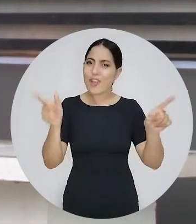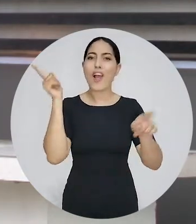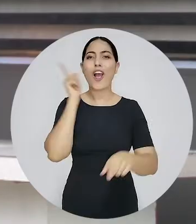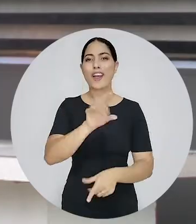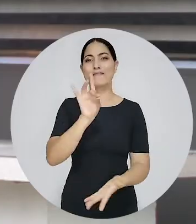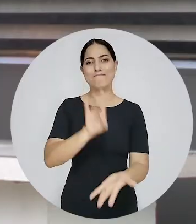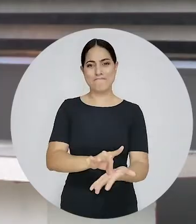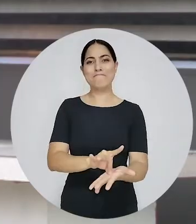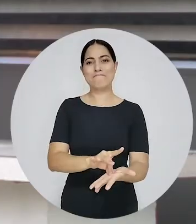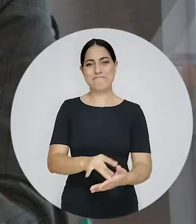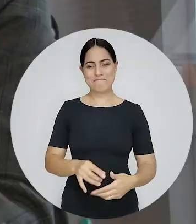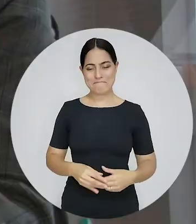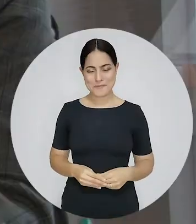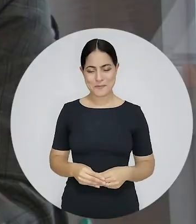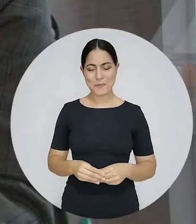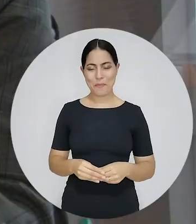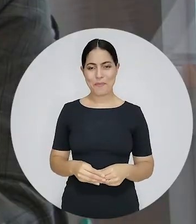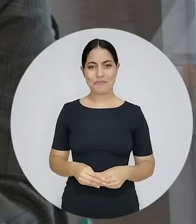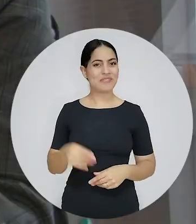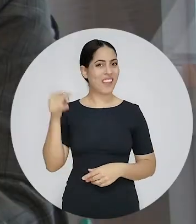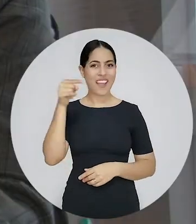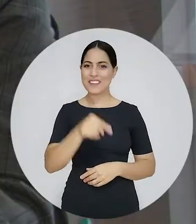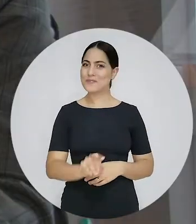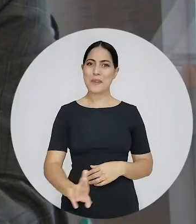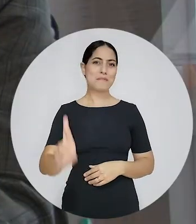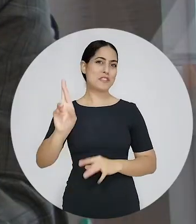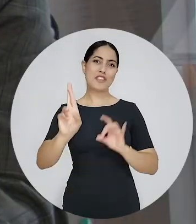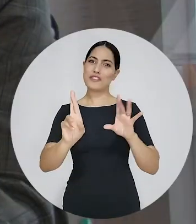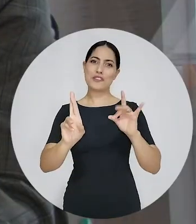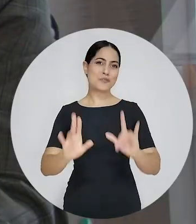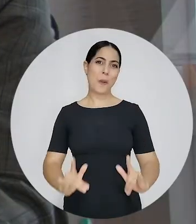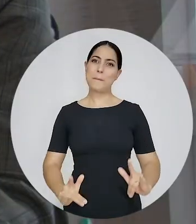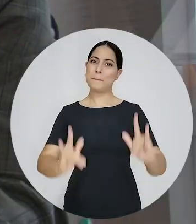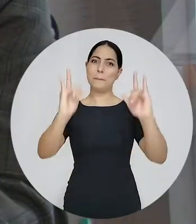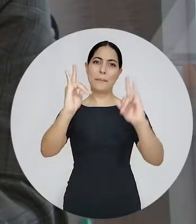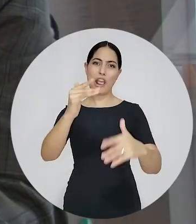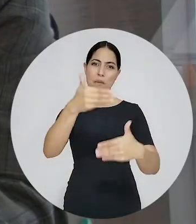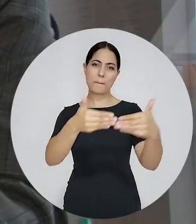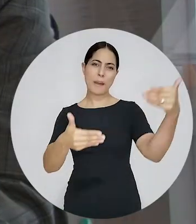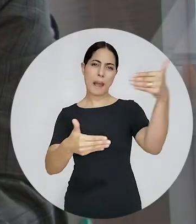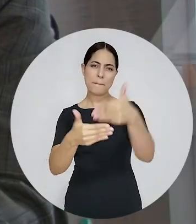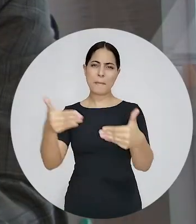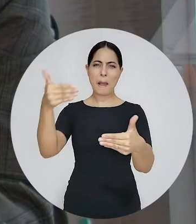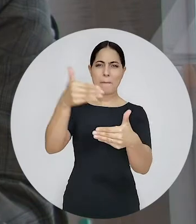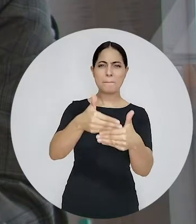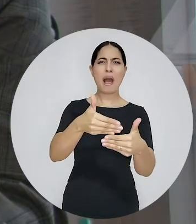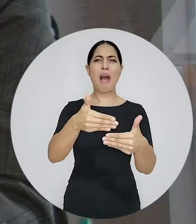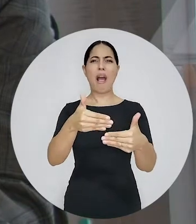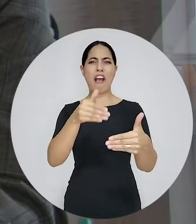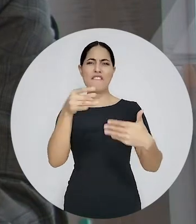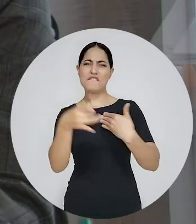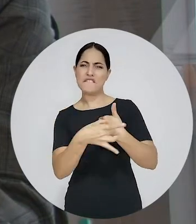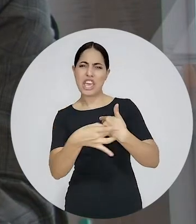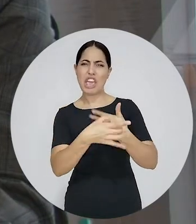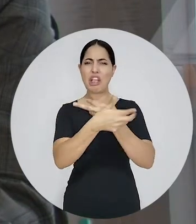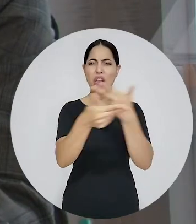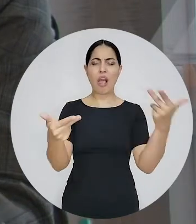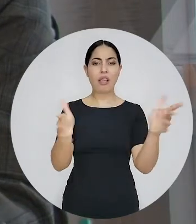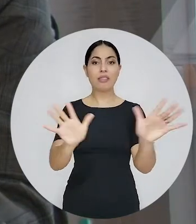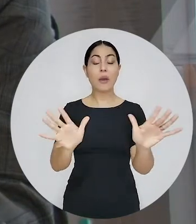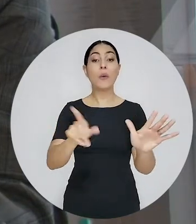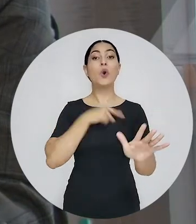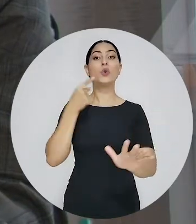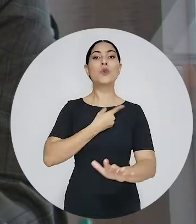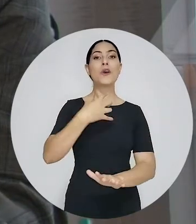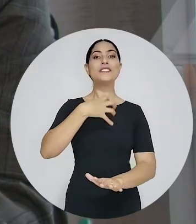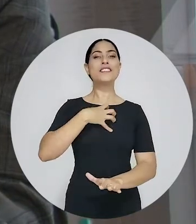efetivamente, virou realidade. Isso aqui representa não é apenas um prédio de tijolo, cimento, concreto, vidro,